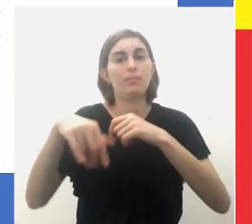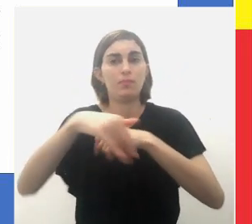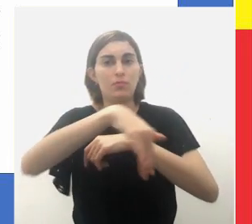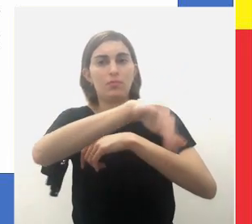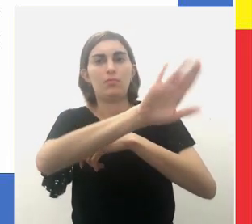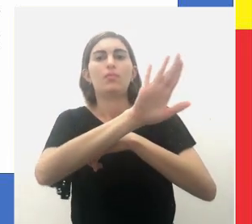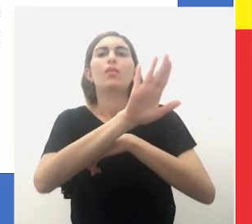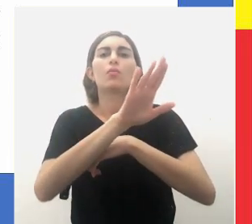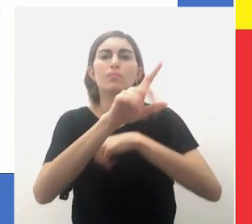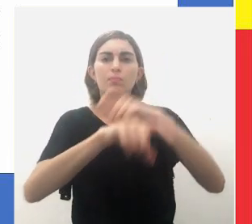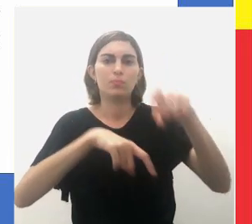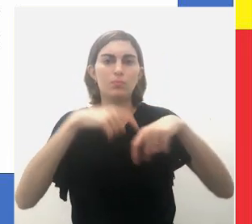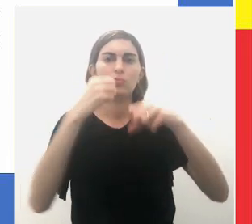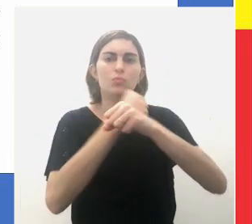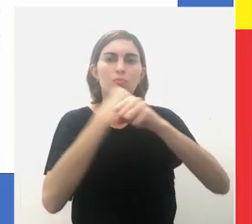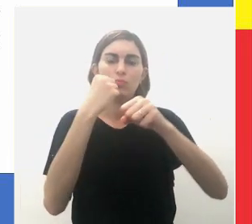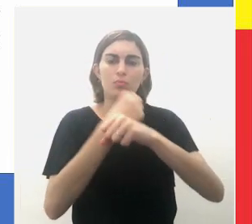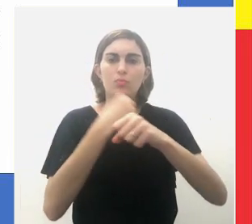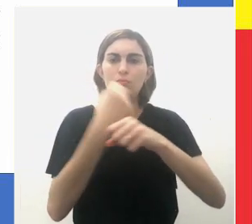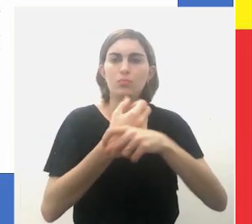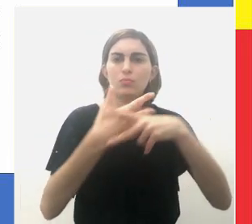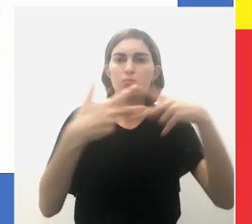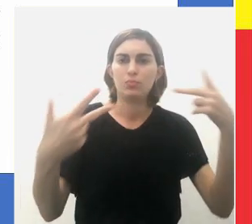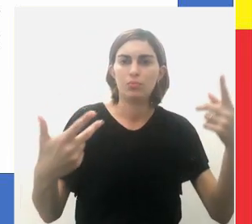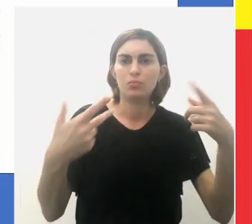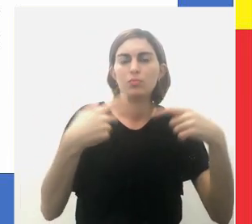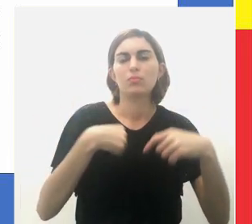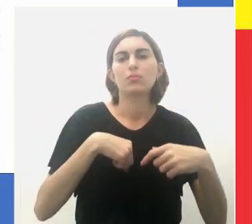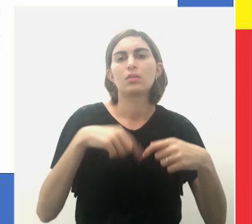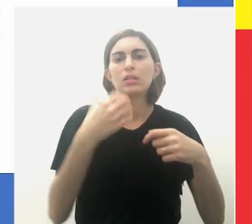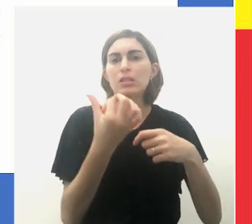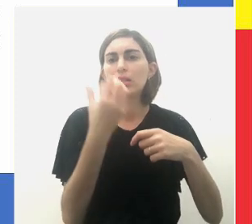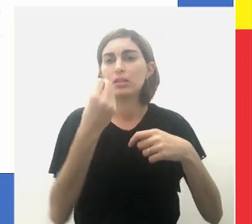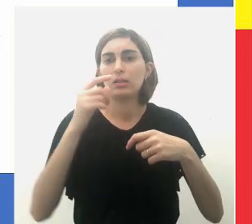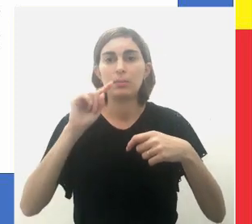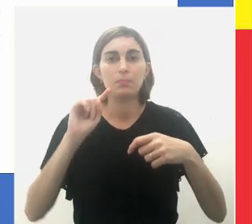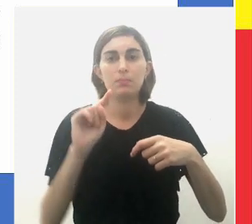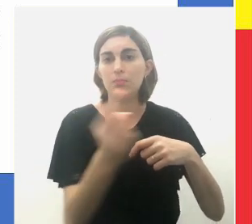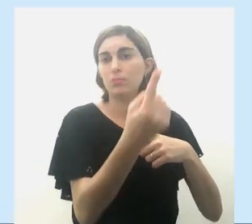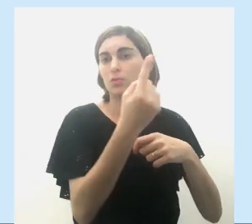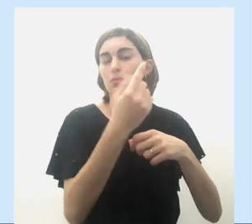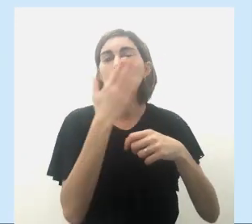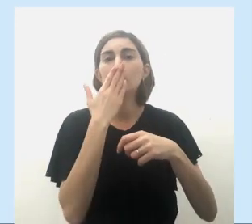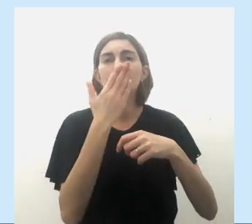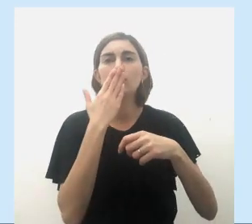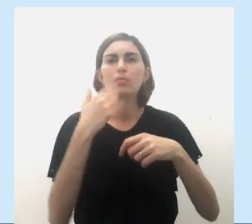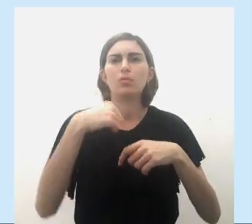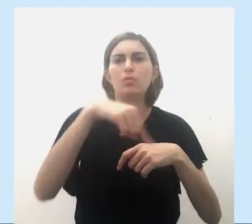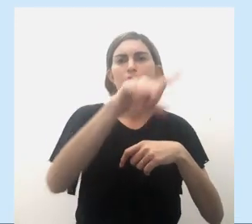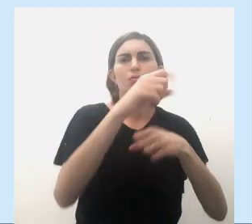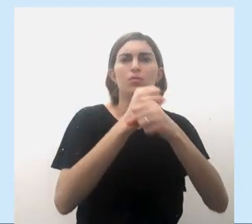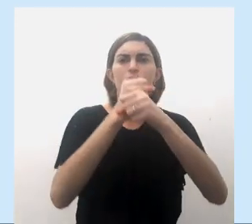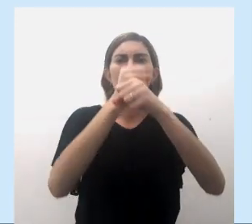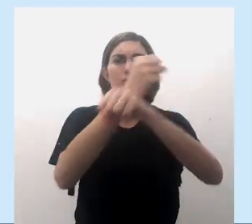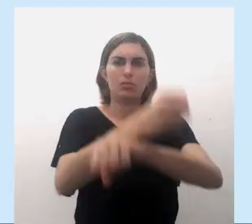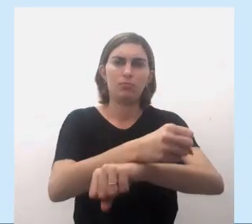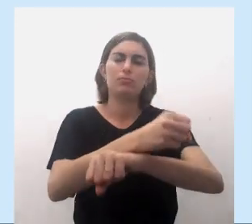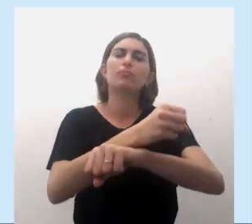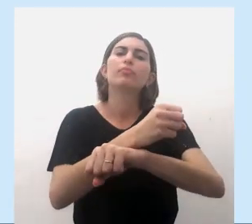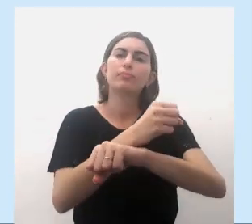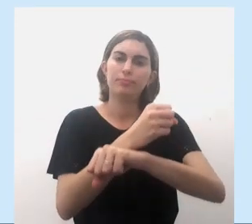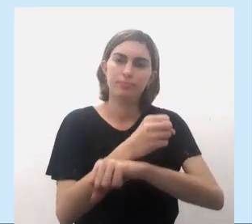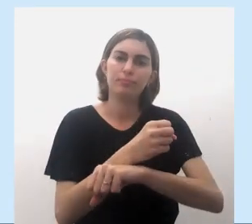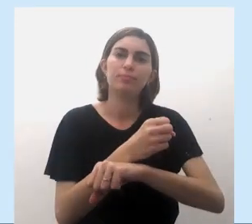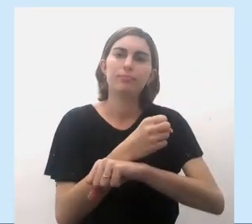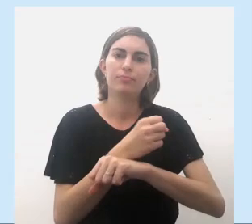para as obras de São Paulo. Mais de 60 mil índios guarani foram levados como escravos para o